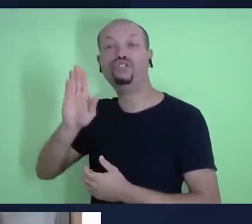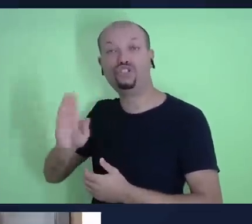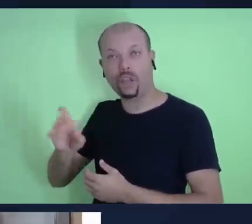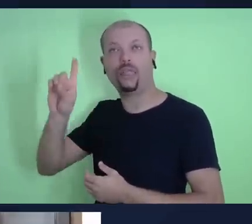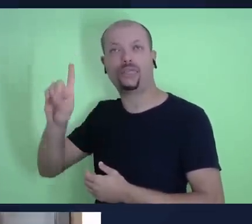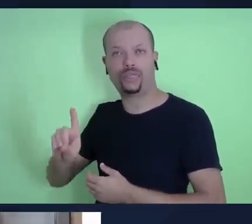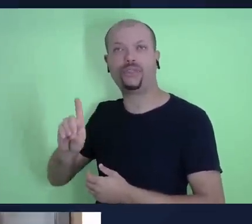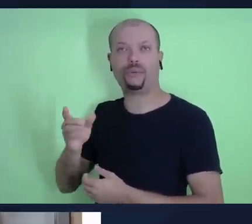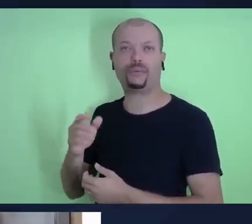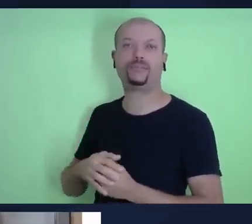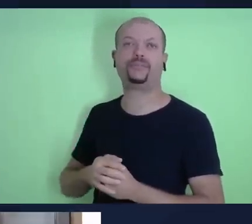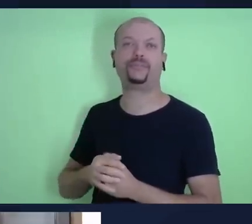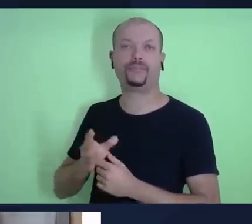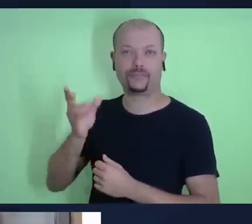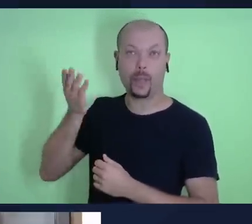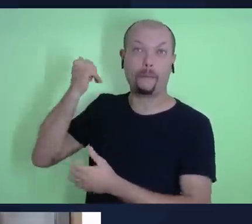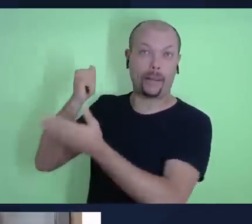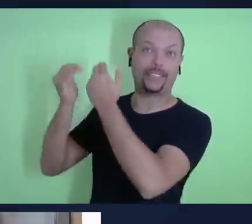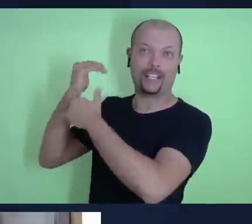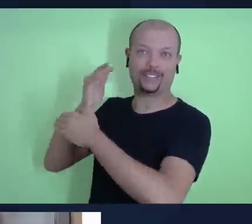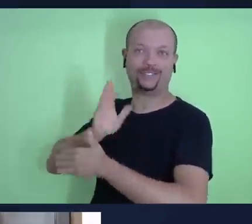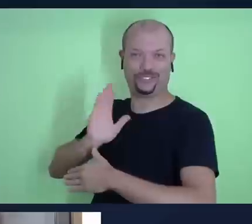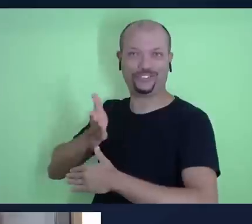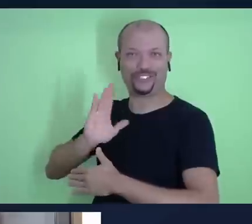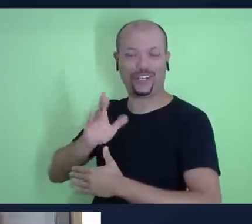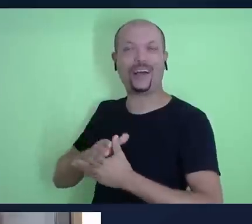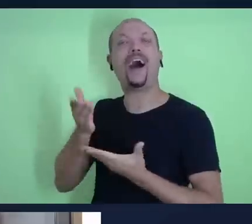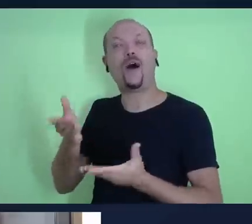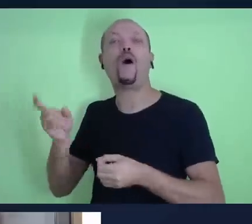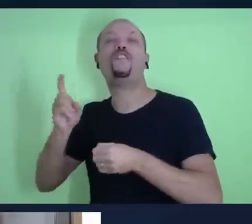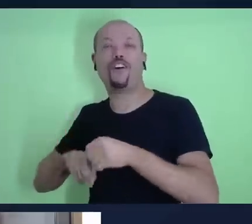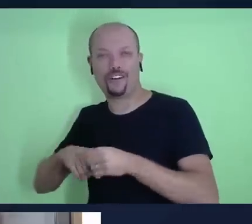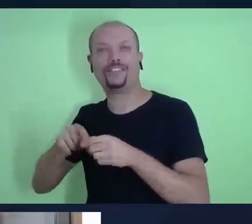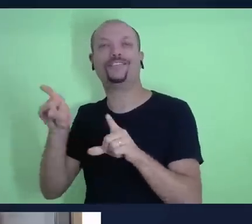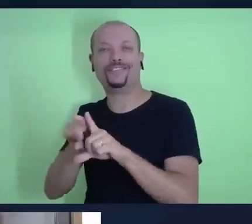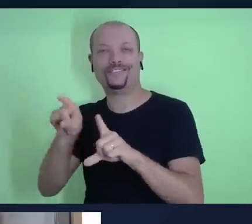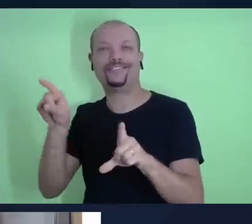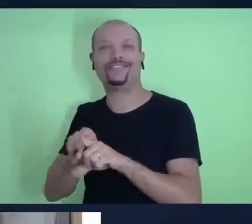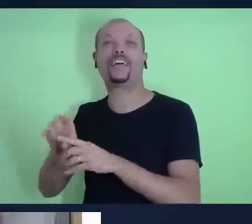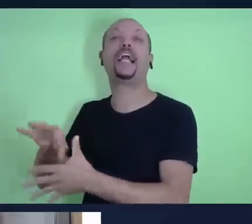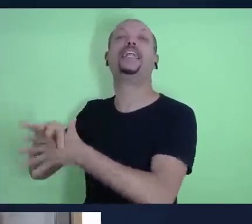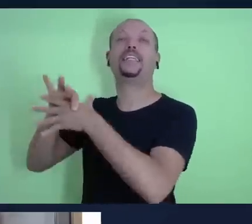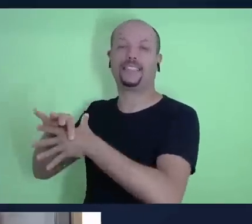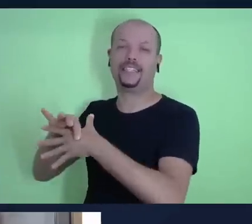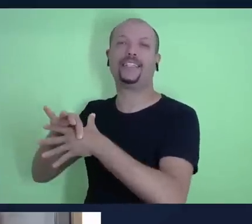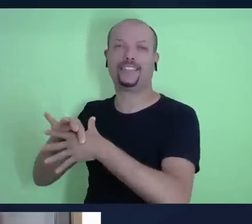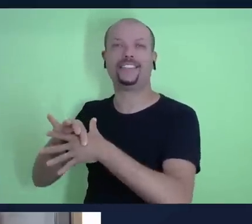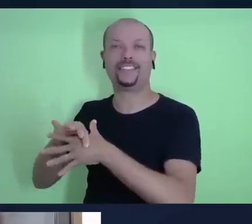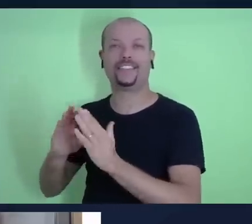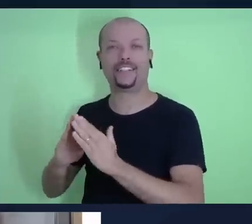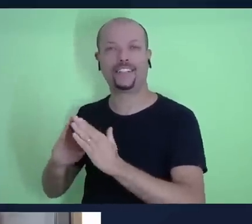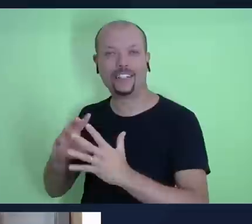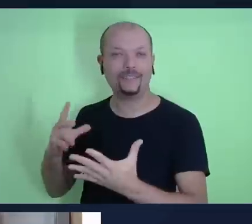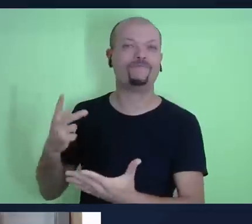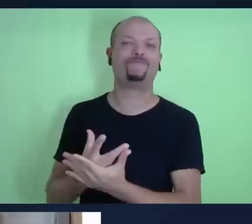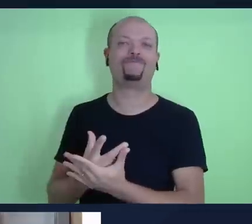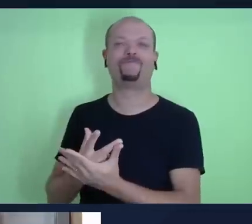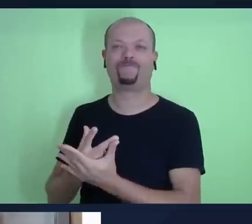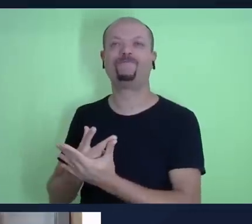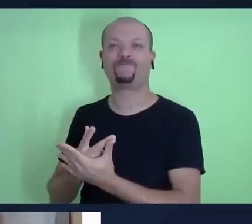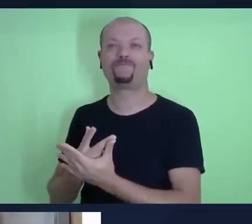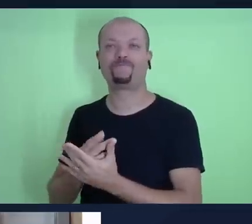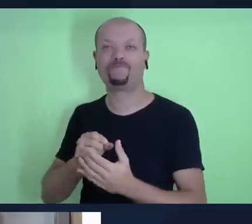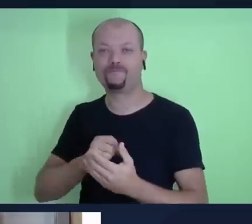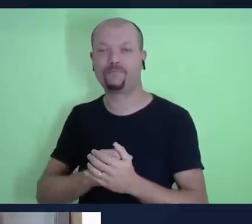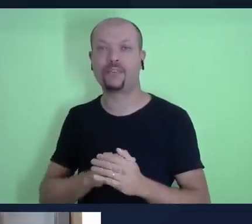na década passada, e agora está retornando nomeado pela igreja para poder liderar o Ministério da Escola Sabatina